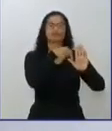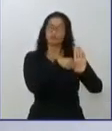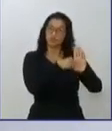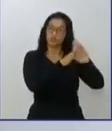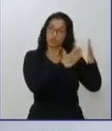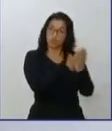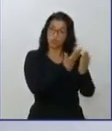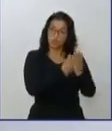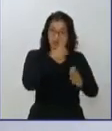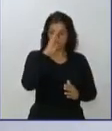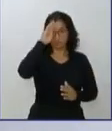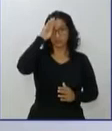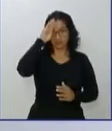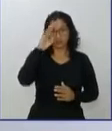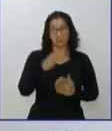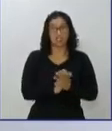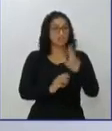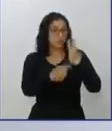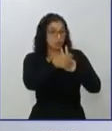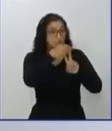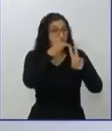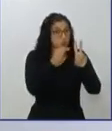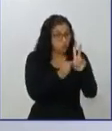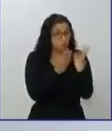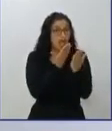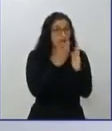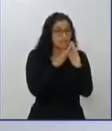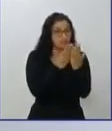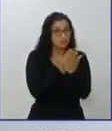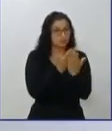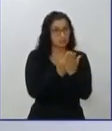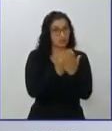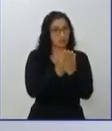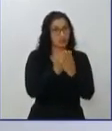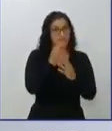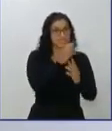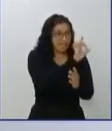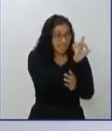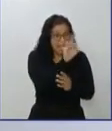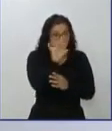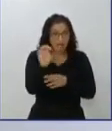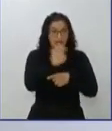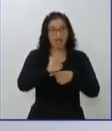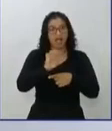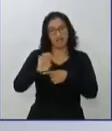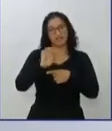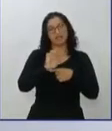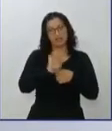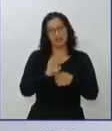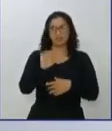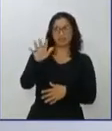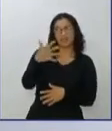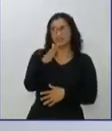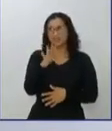federal, que são duas escolas cívico-militares por Estado, por ano, e dessa forma teremos no mínimo oito novas escolas cívico